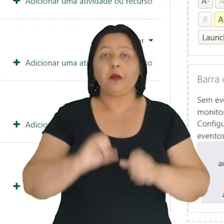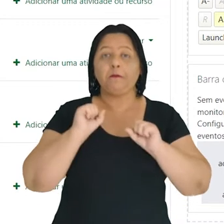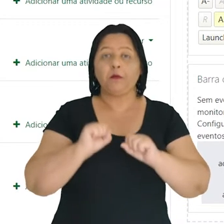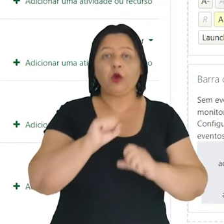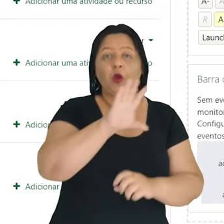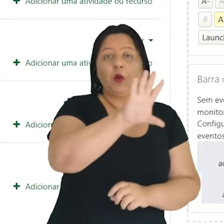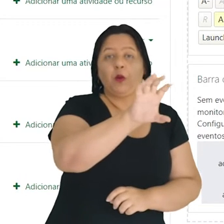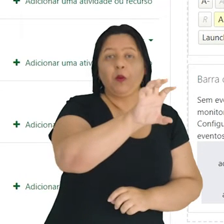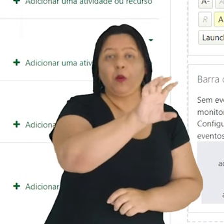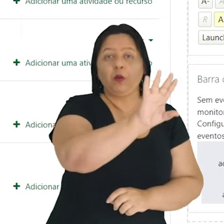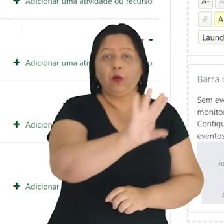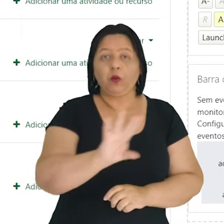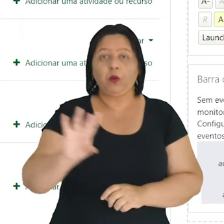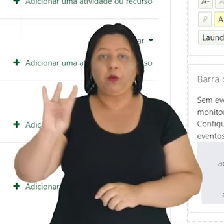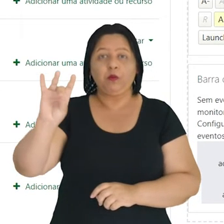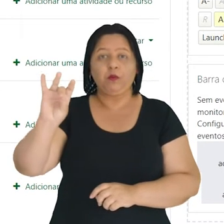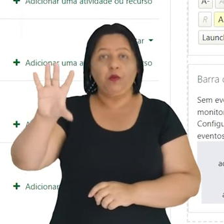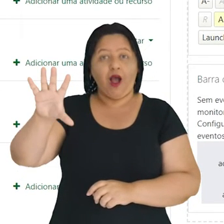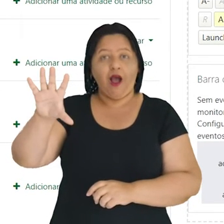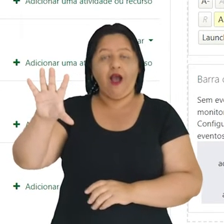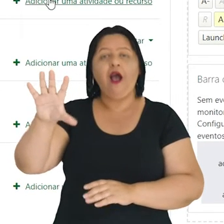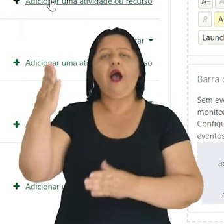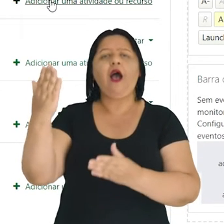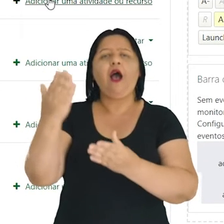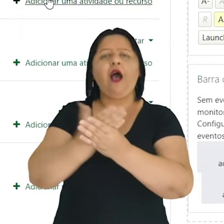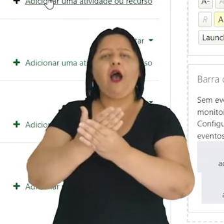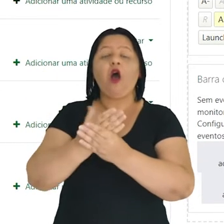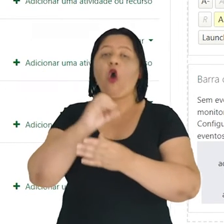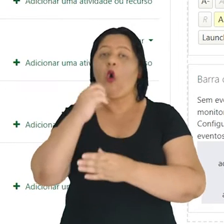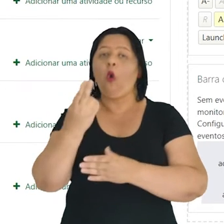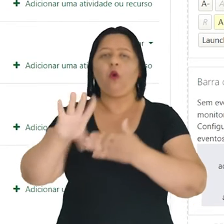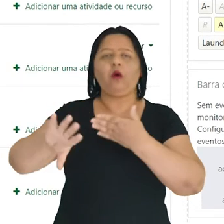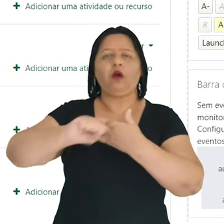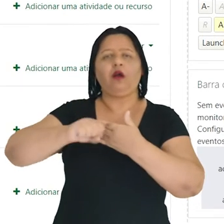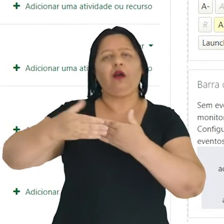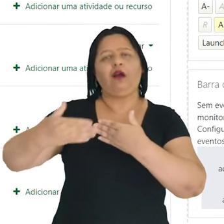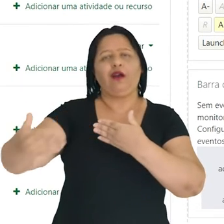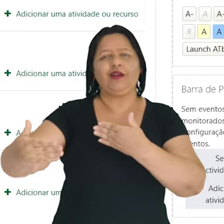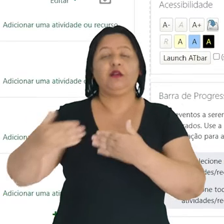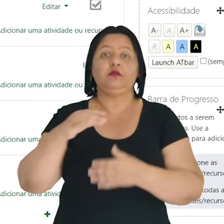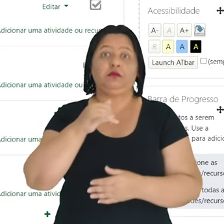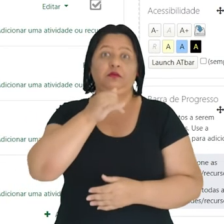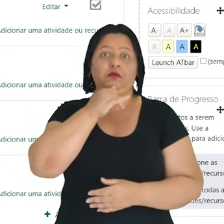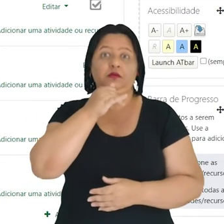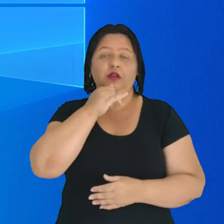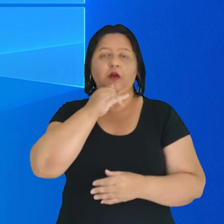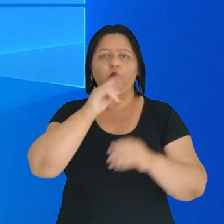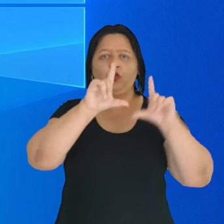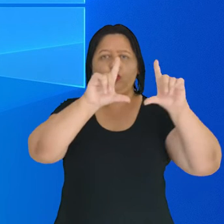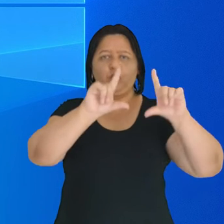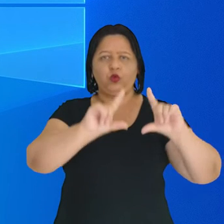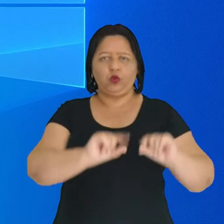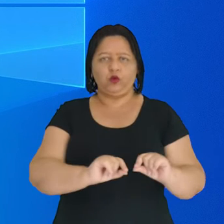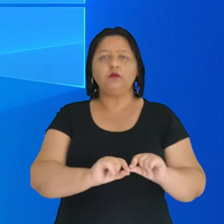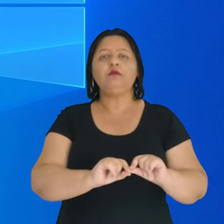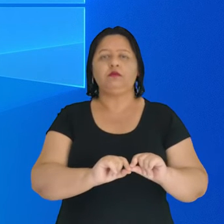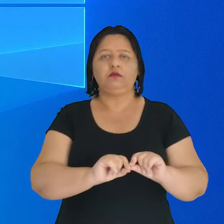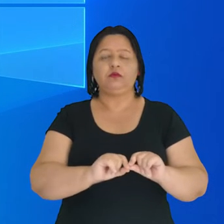arrastar e soltar arquivos. Então, por exemplo, eu vou minimizar a tela aqui